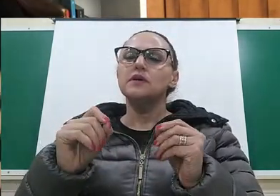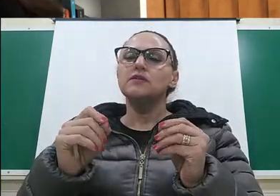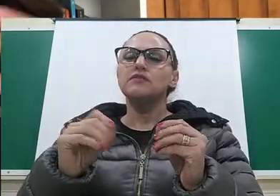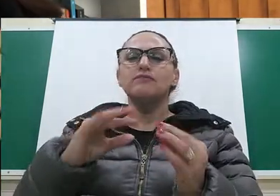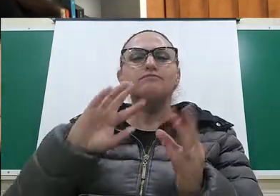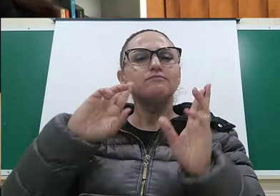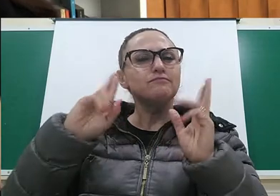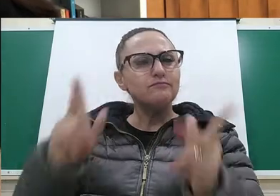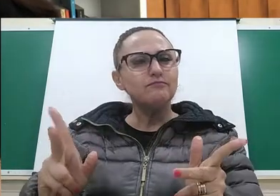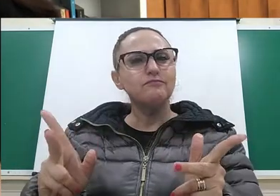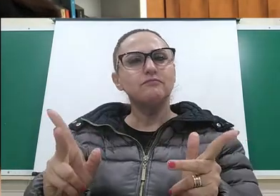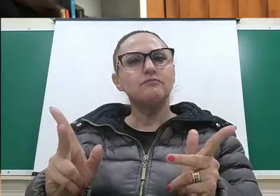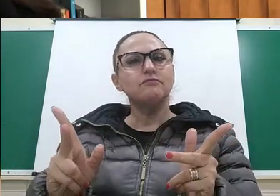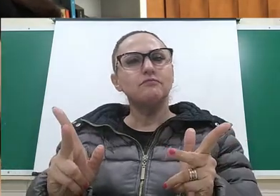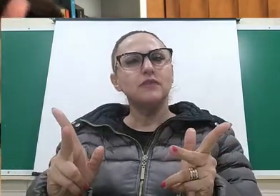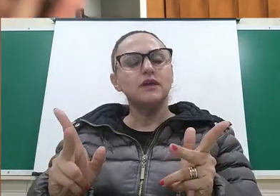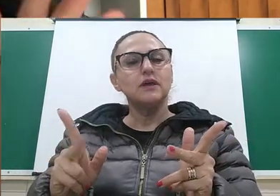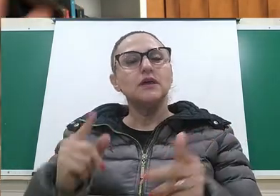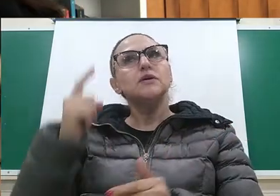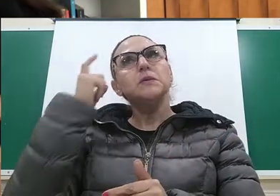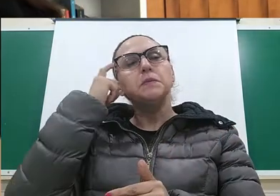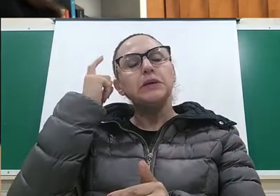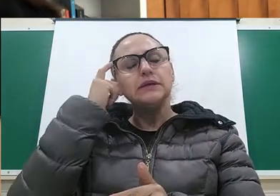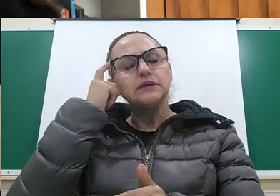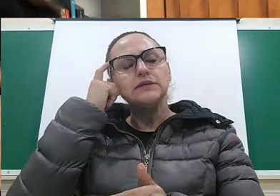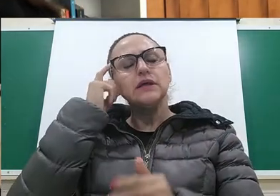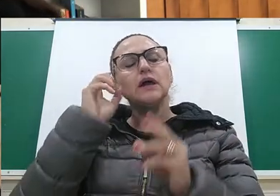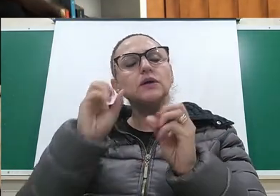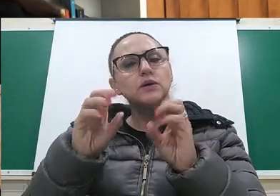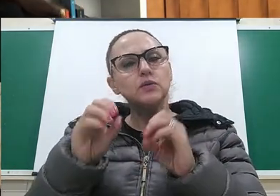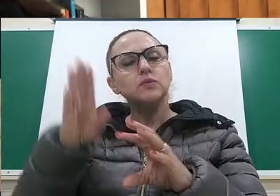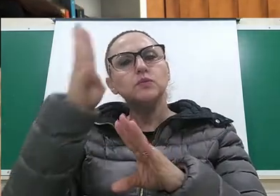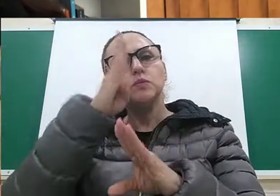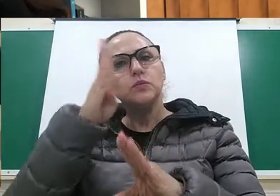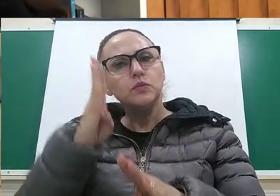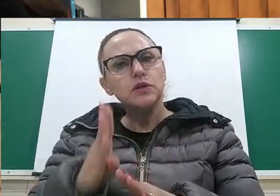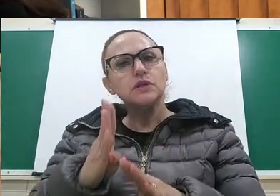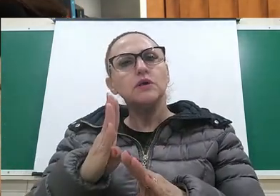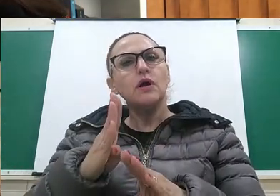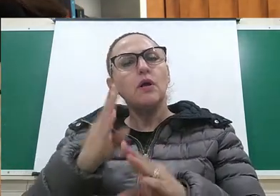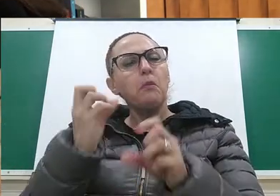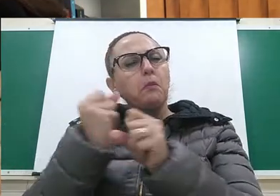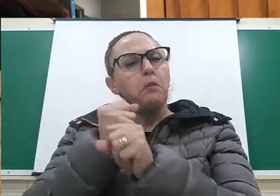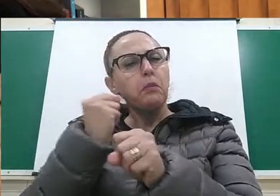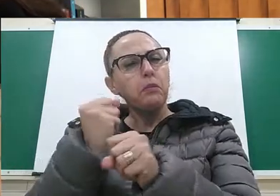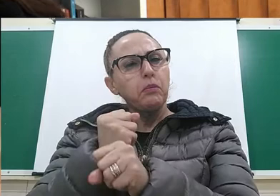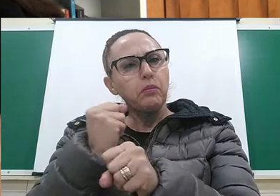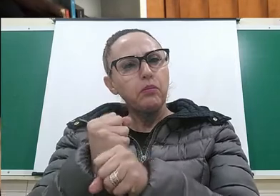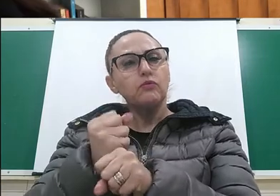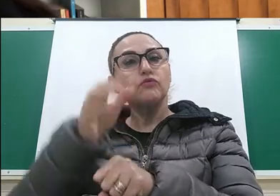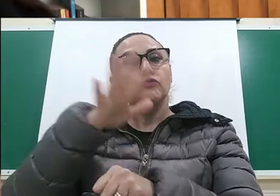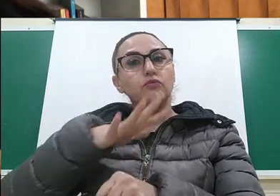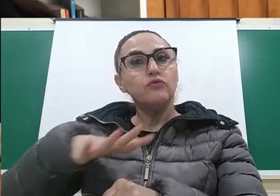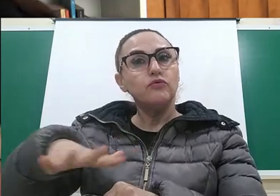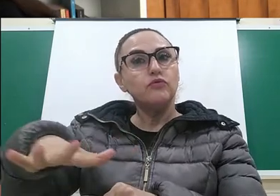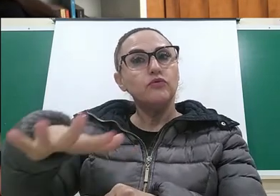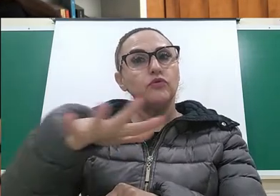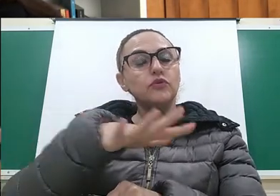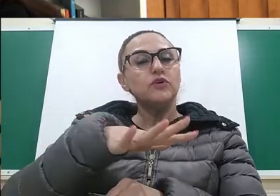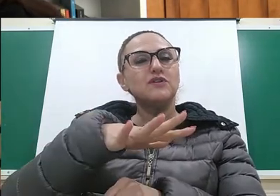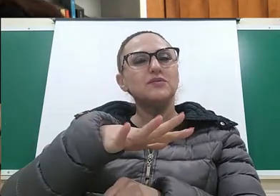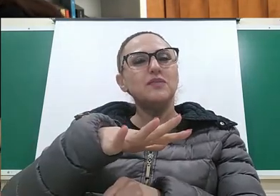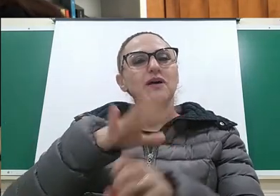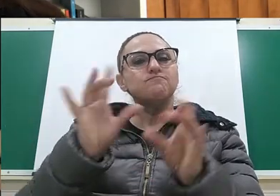já foi muito diferente. A gente pensar a educação no Brasil, durante muito tempo, ela foi um espaço